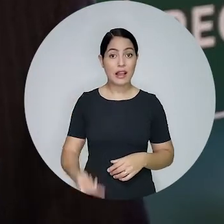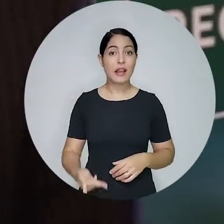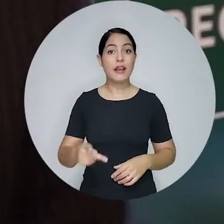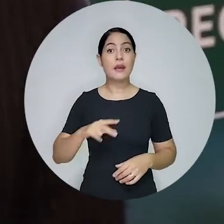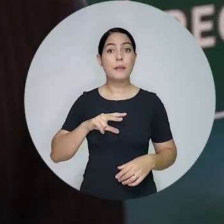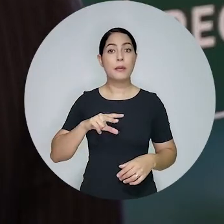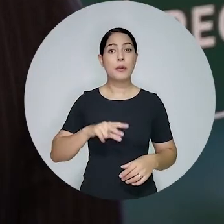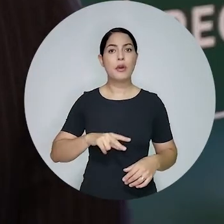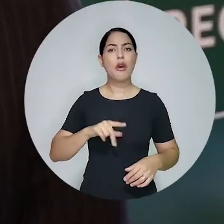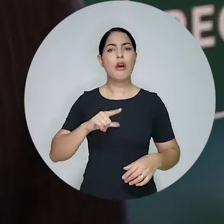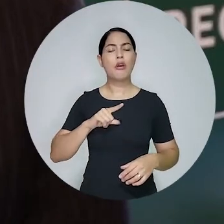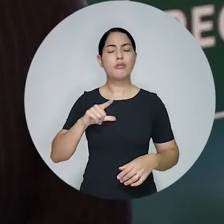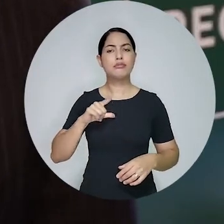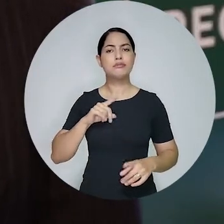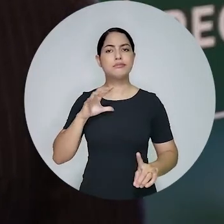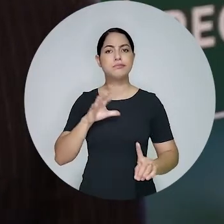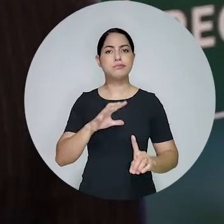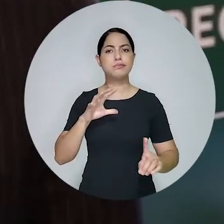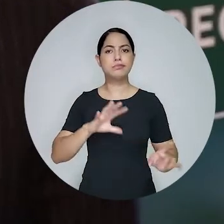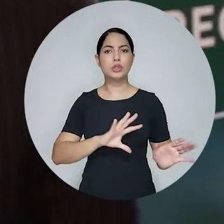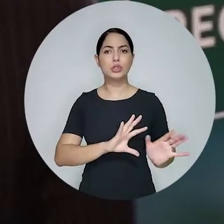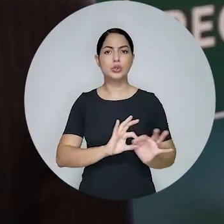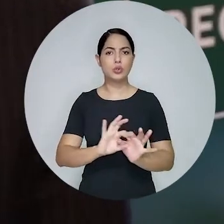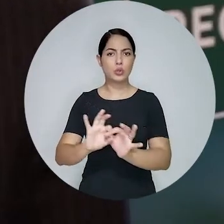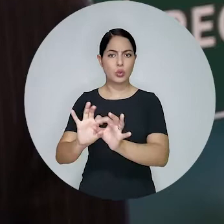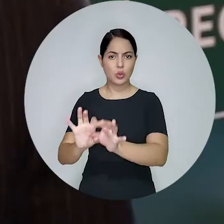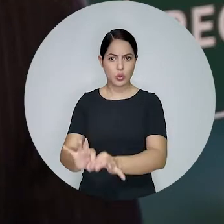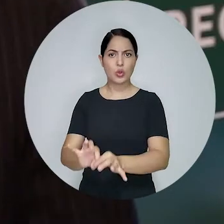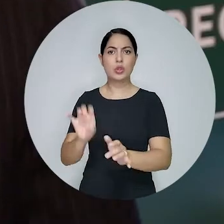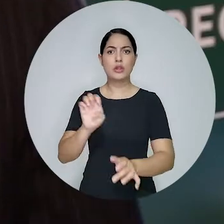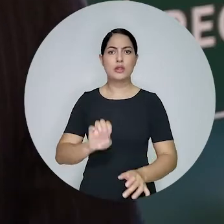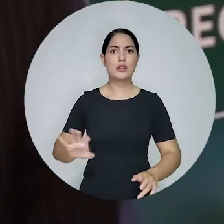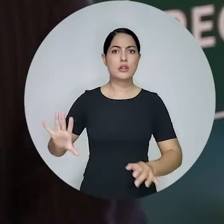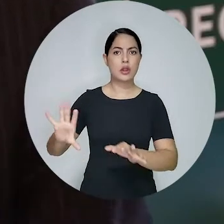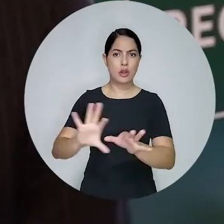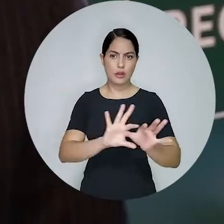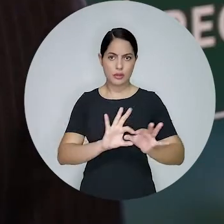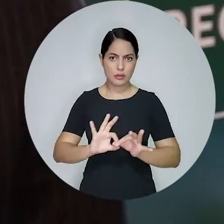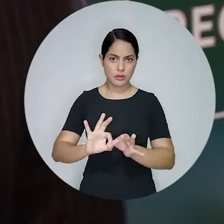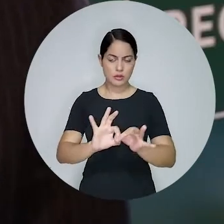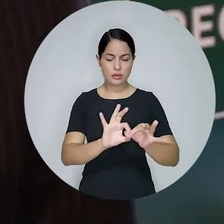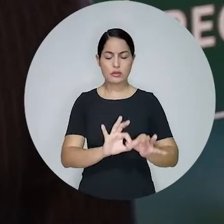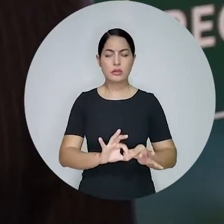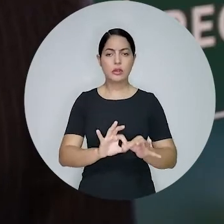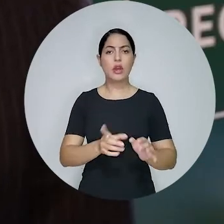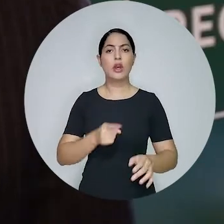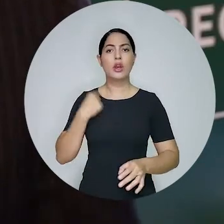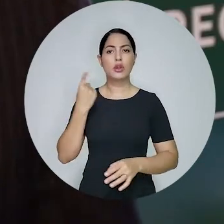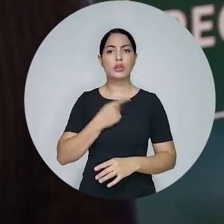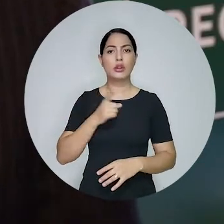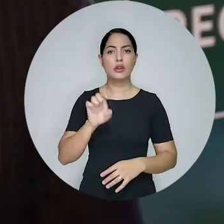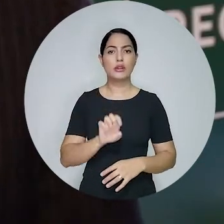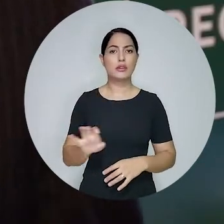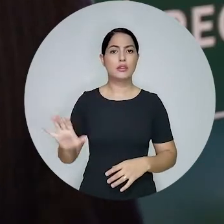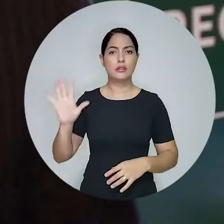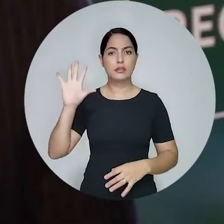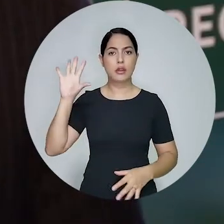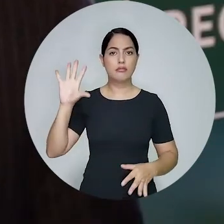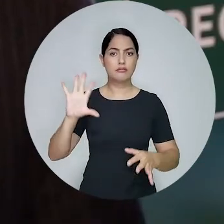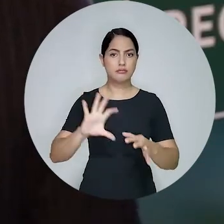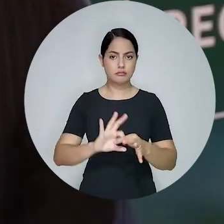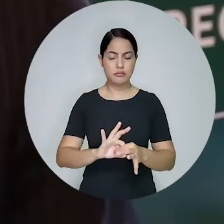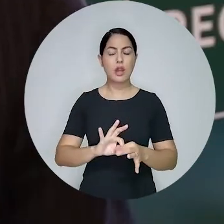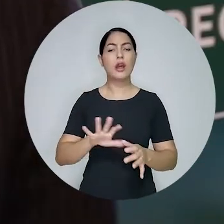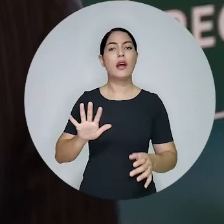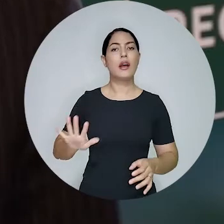influenciada pela legislação da União Europeia. Nós estamos integrados num espaço europeu e o espaço europeu